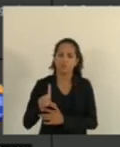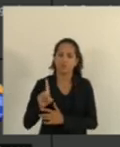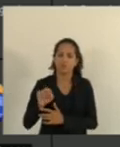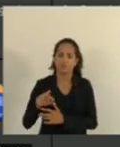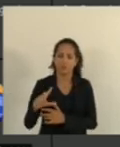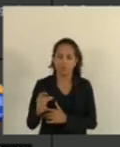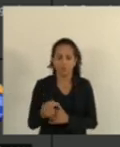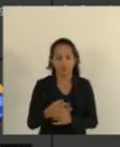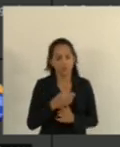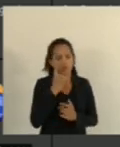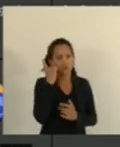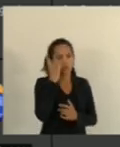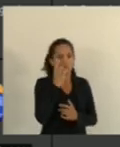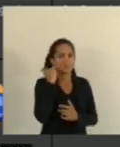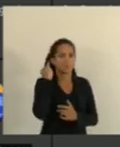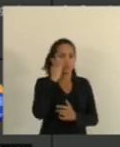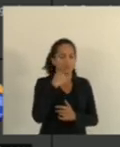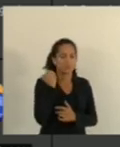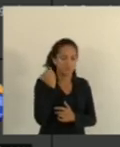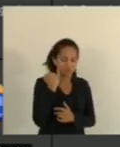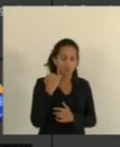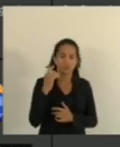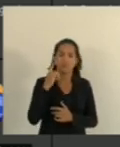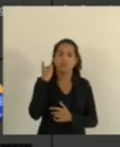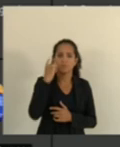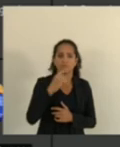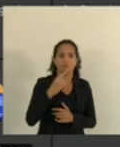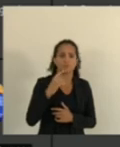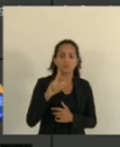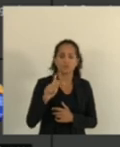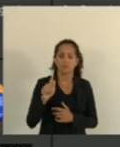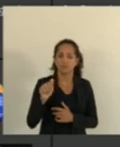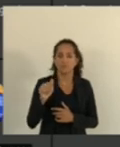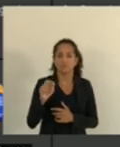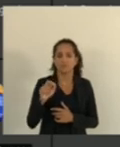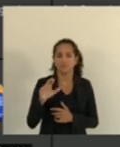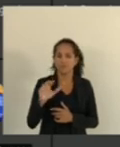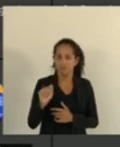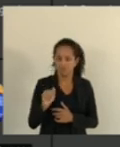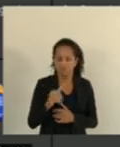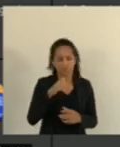Deputado Janete Sá Deputado Marcos Garcia Voto com o relator